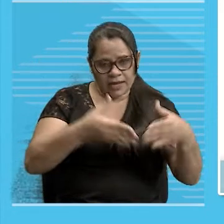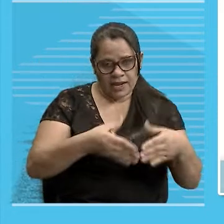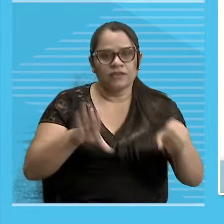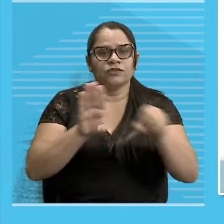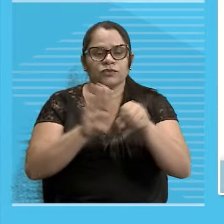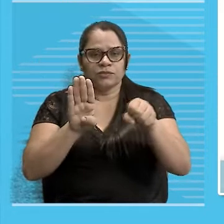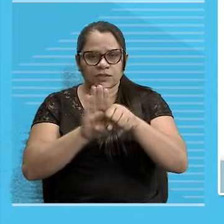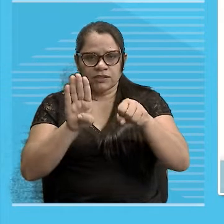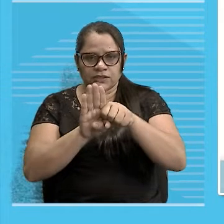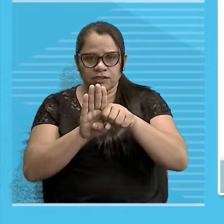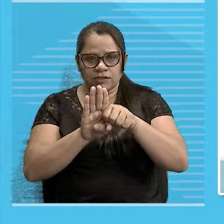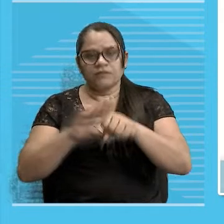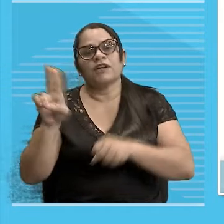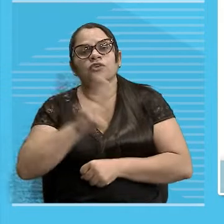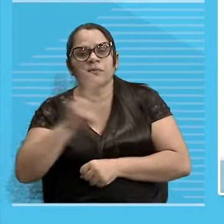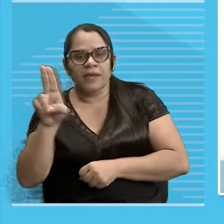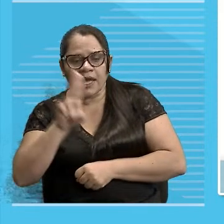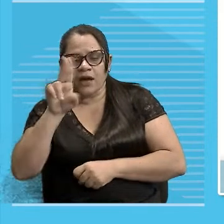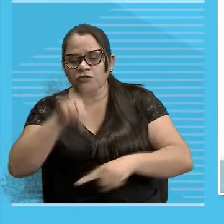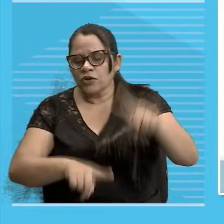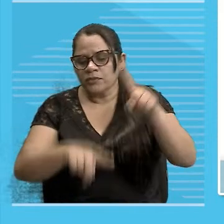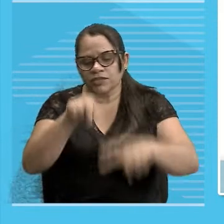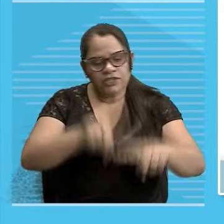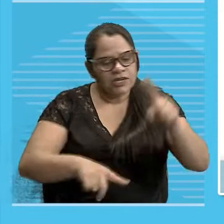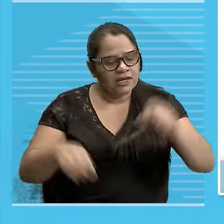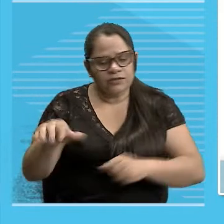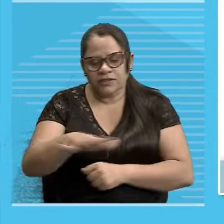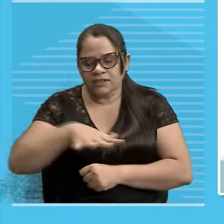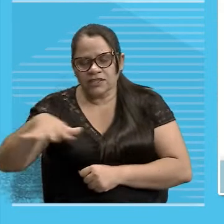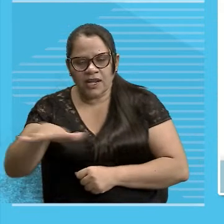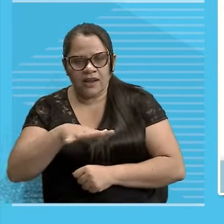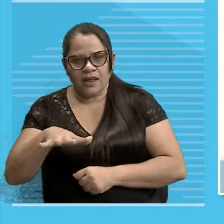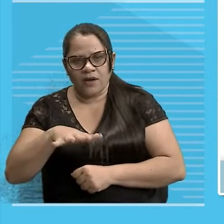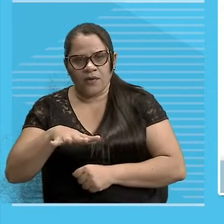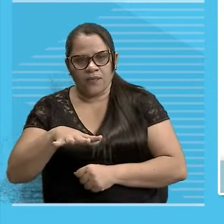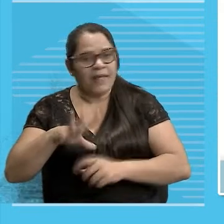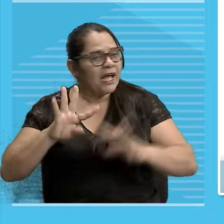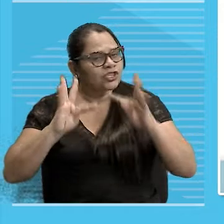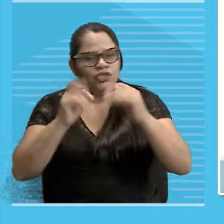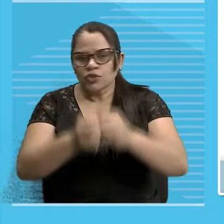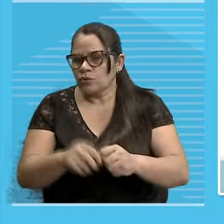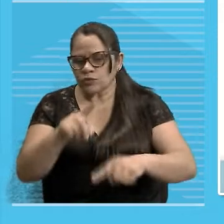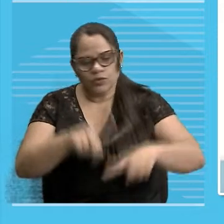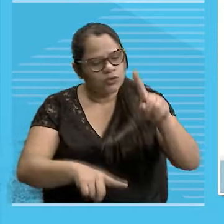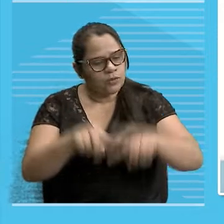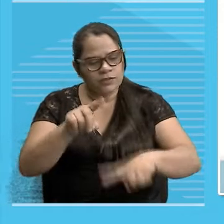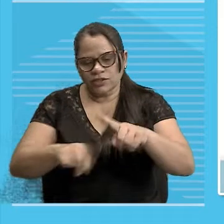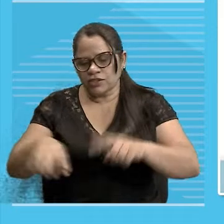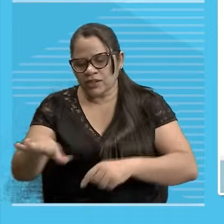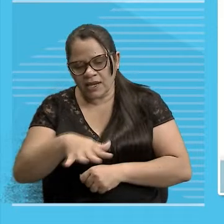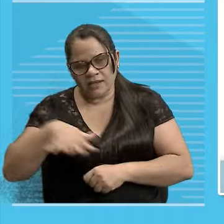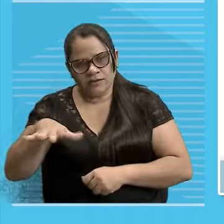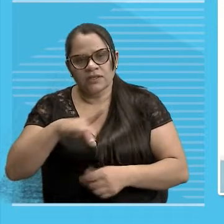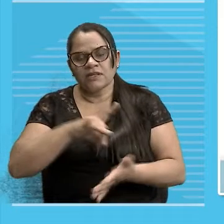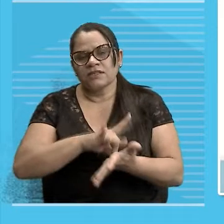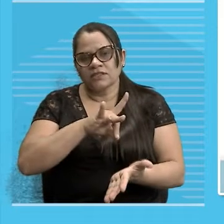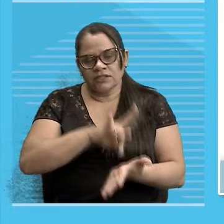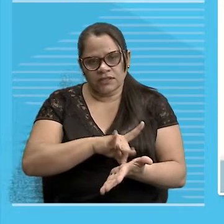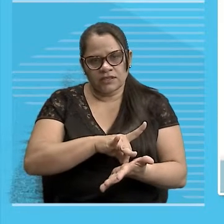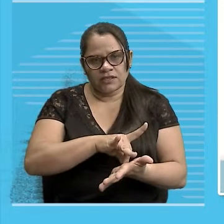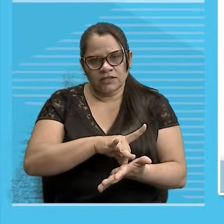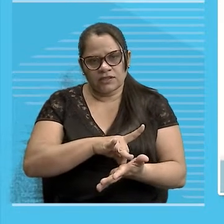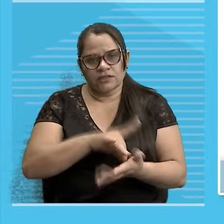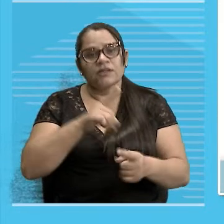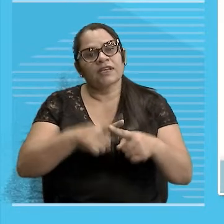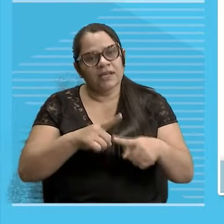substantivos É dar nome aos seres em geral Aos seres mais Variados Que existem aí E que a gente